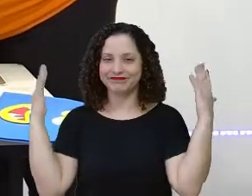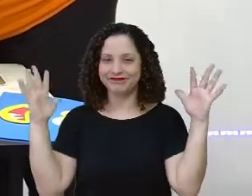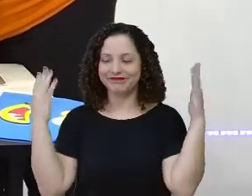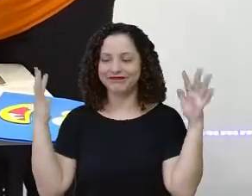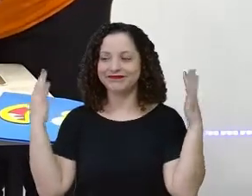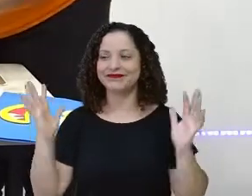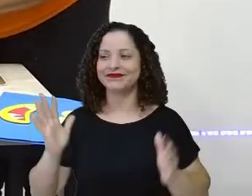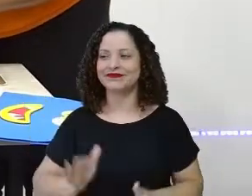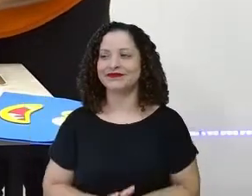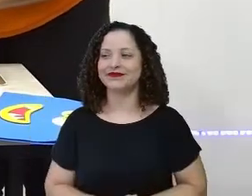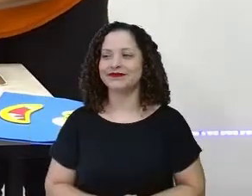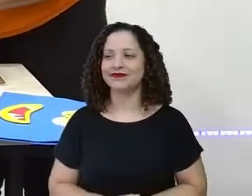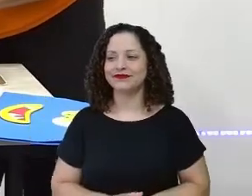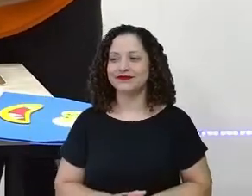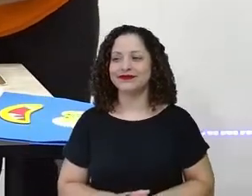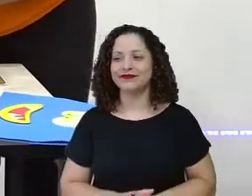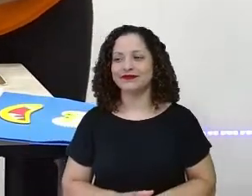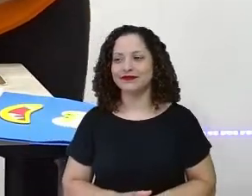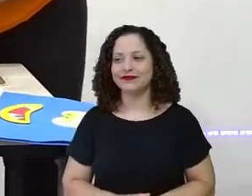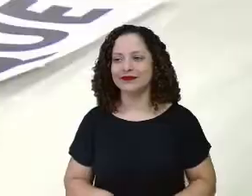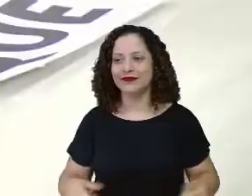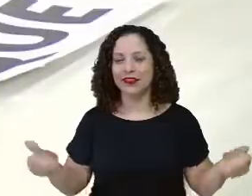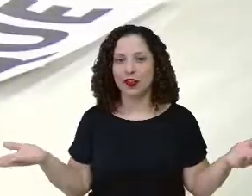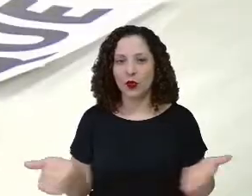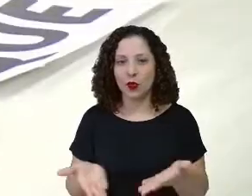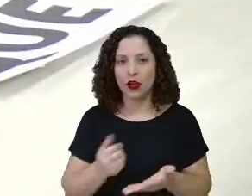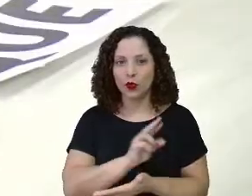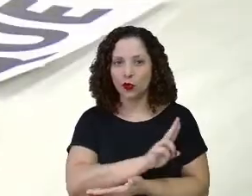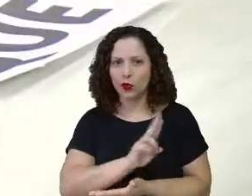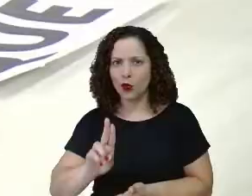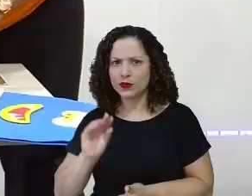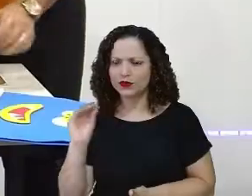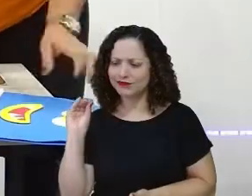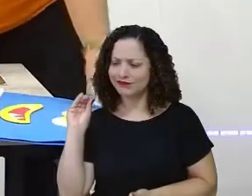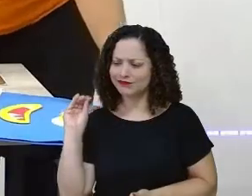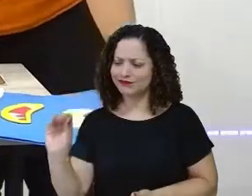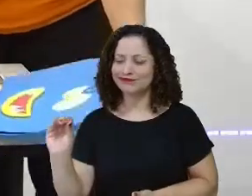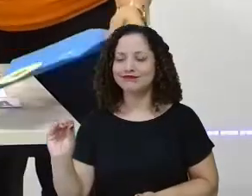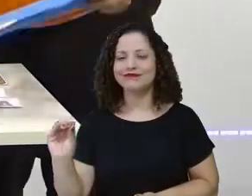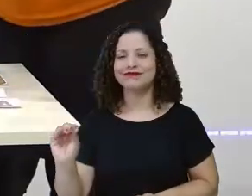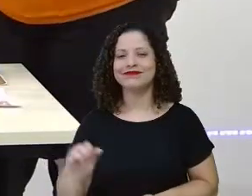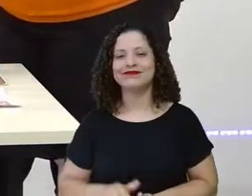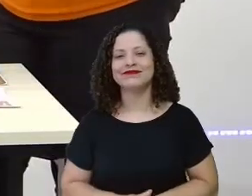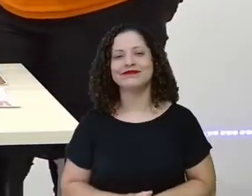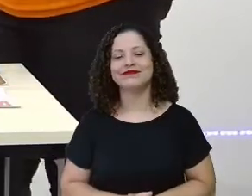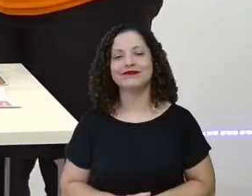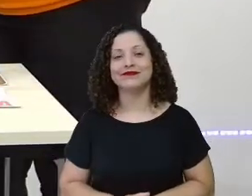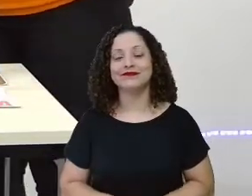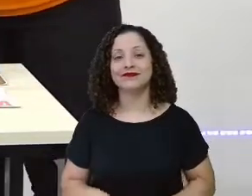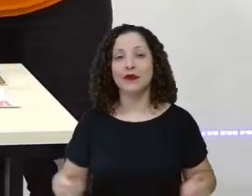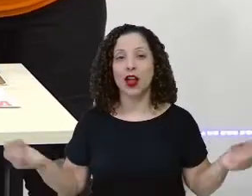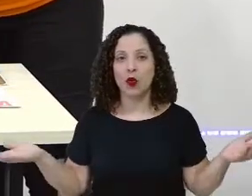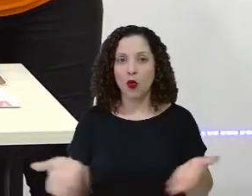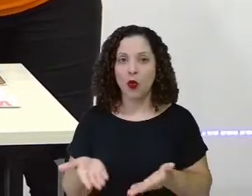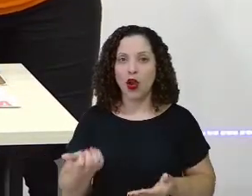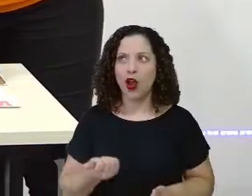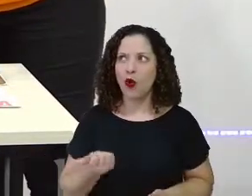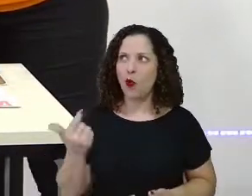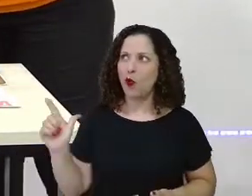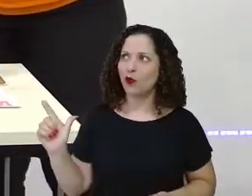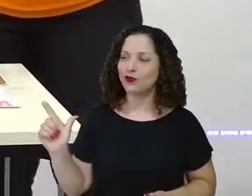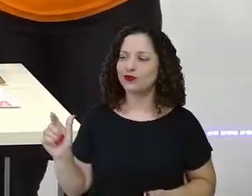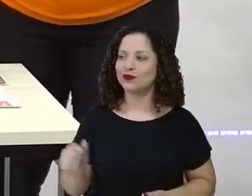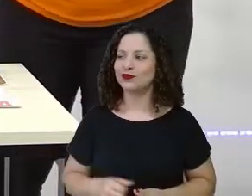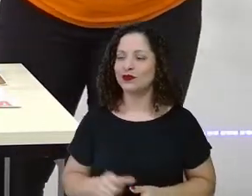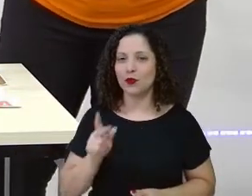tirar aí ele e colocar ele, o nome! Olha aí, tá vendo? Agora, vamos puxar o outro! Dá pra professora